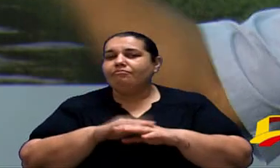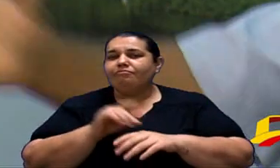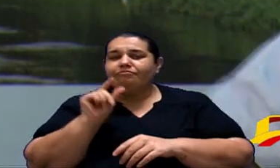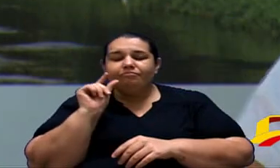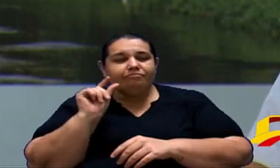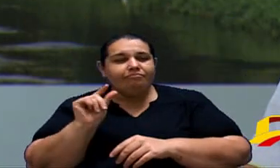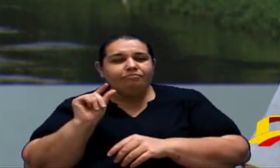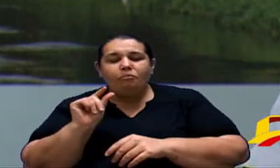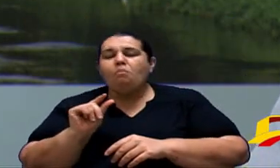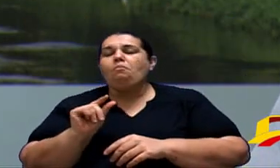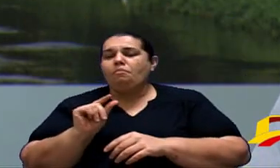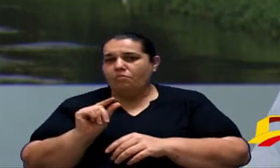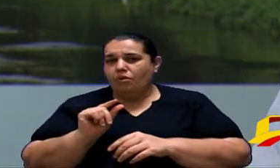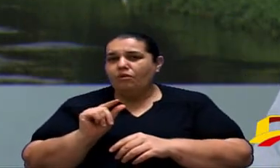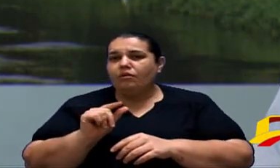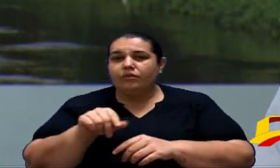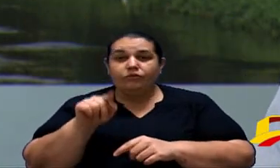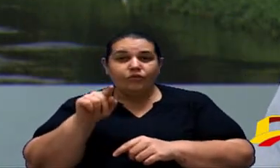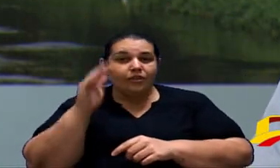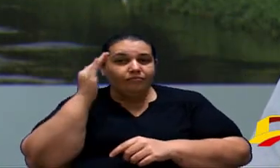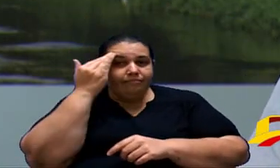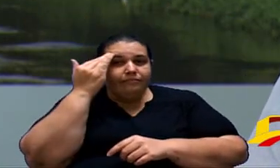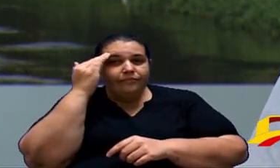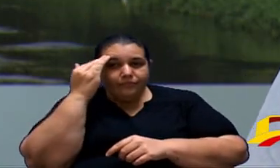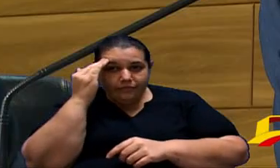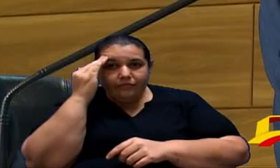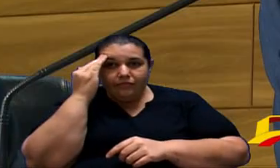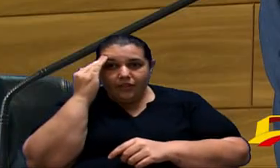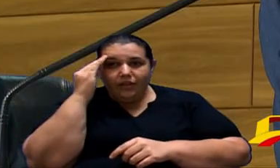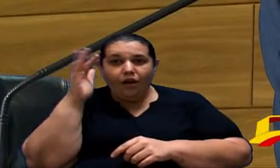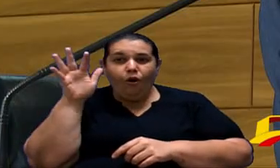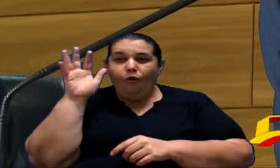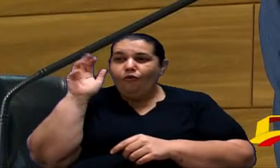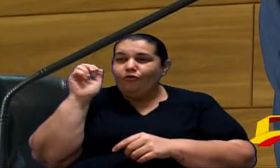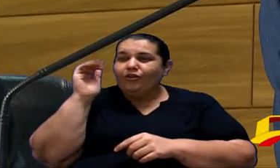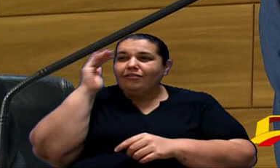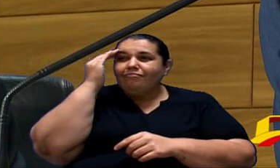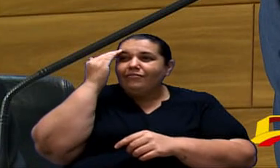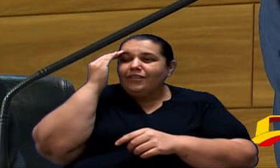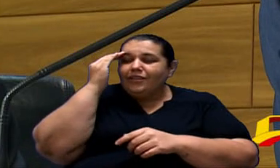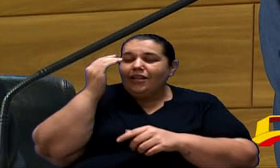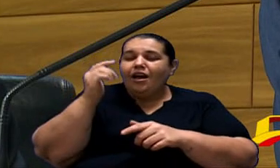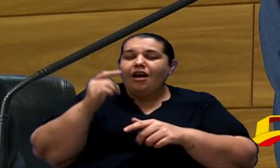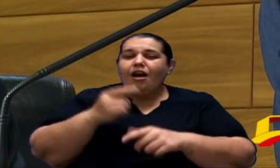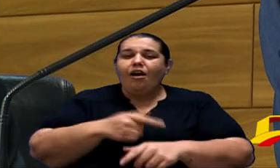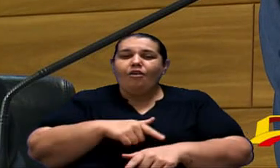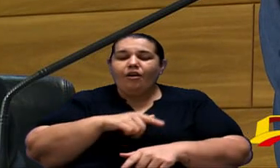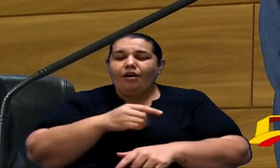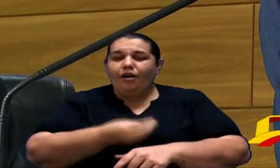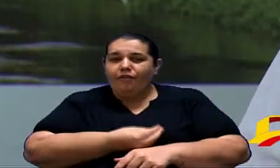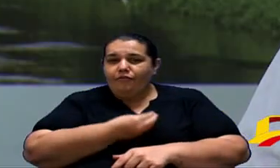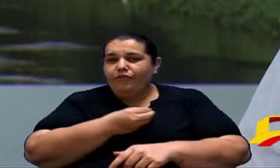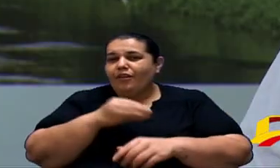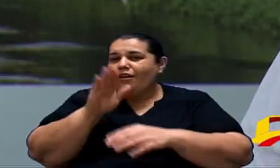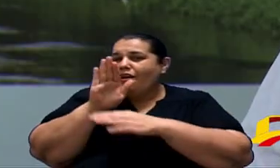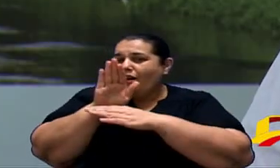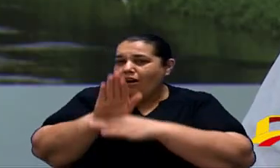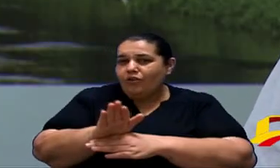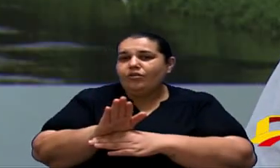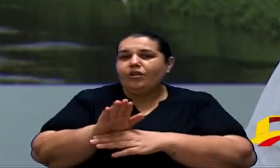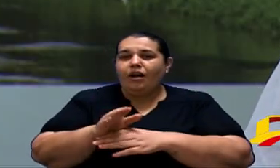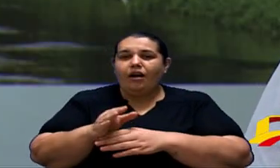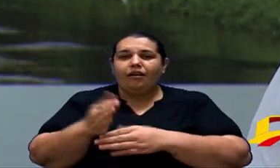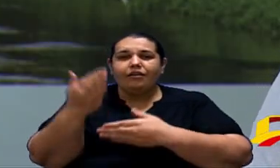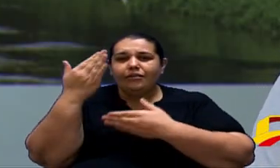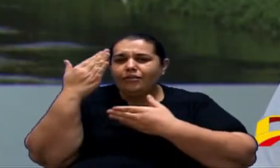que vocês ouviram e que vão nos ajudar. E é isso que eu tenho para agradecer muito e